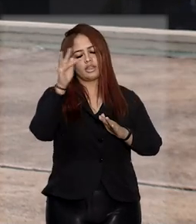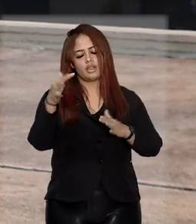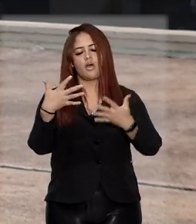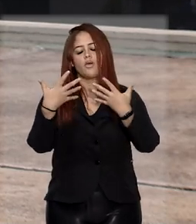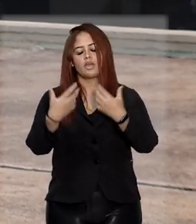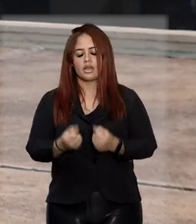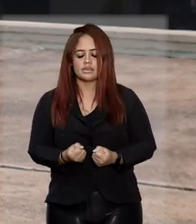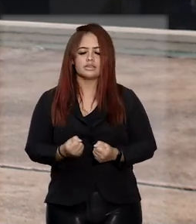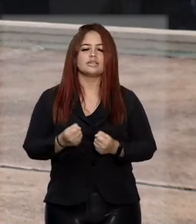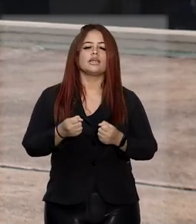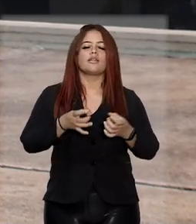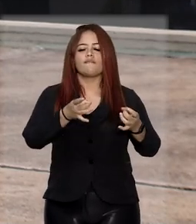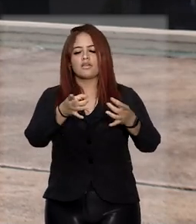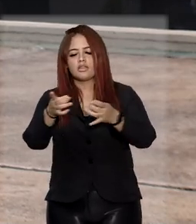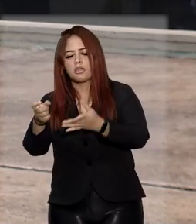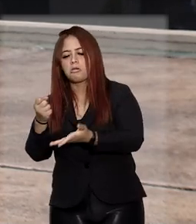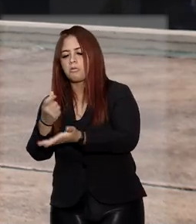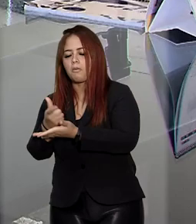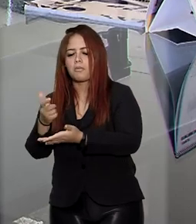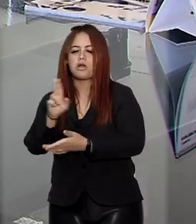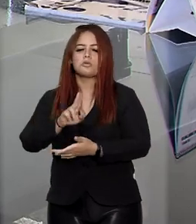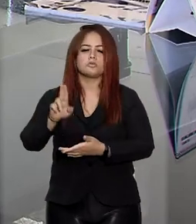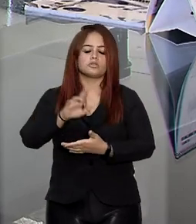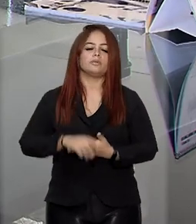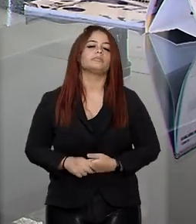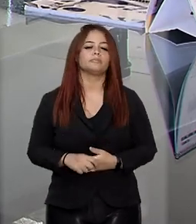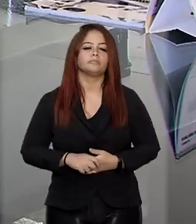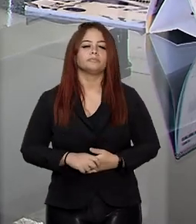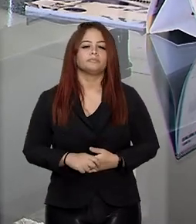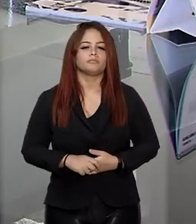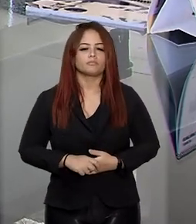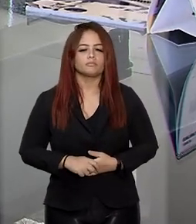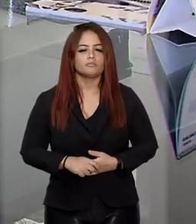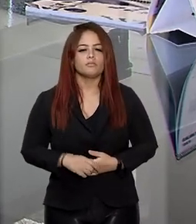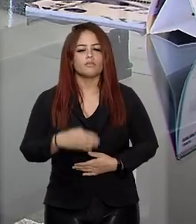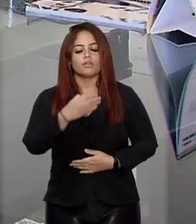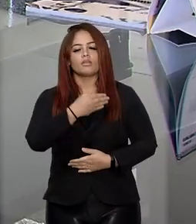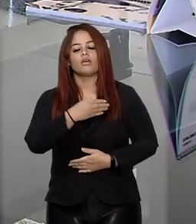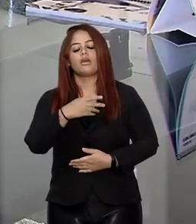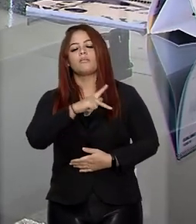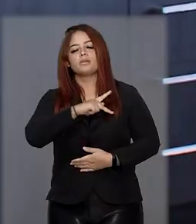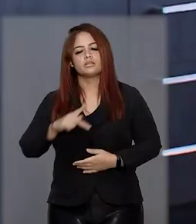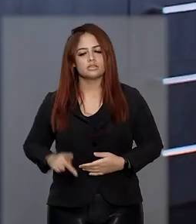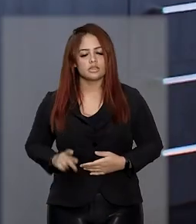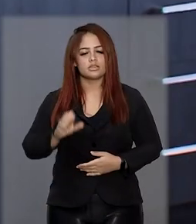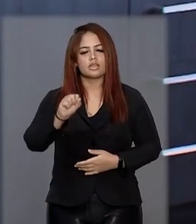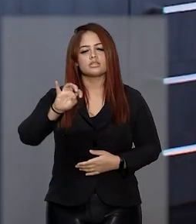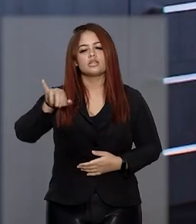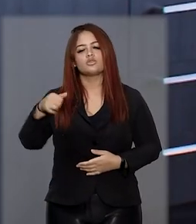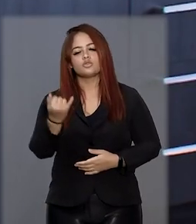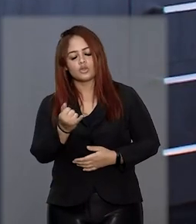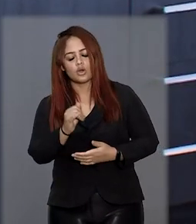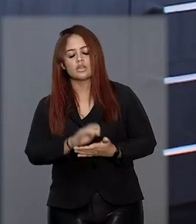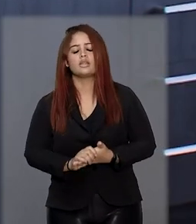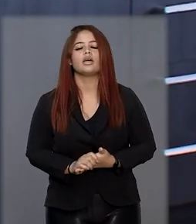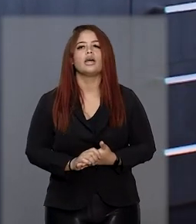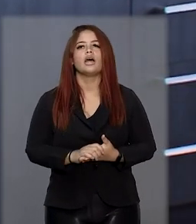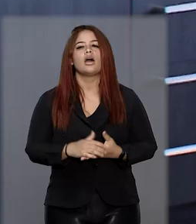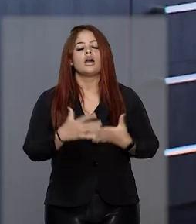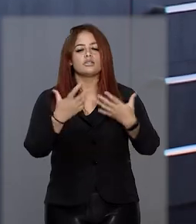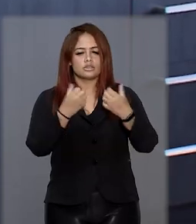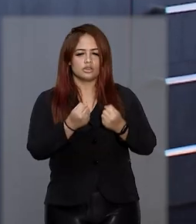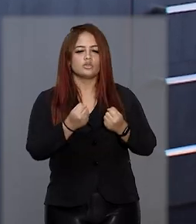o comércio e o uso dos artefatos. O presidente do STJ, ministro Humberto Martins, deferiu suspensão da liminar